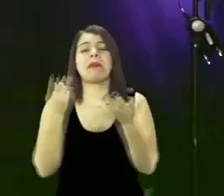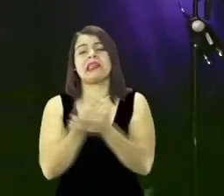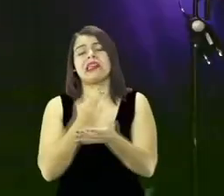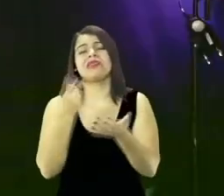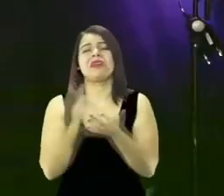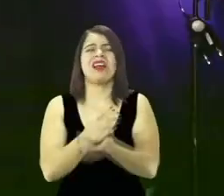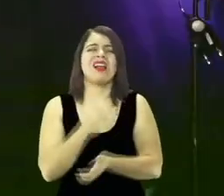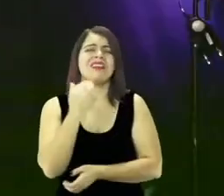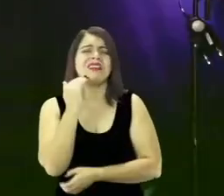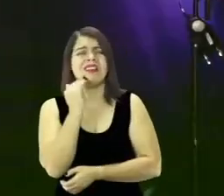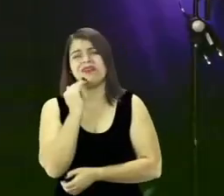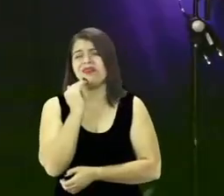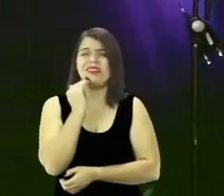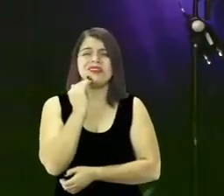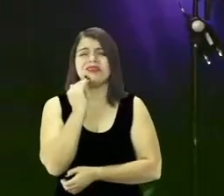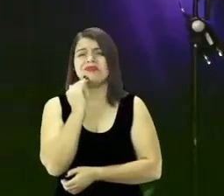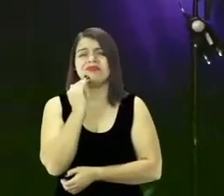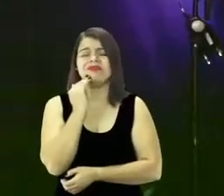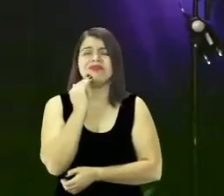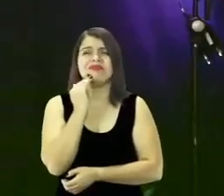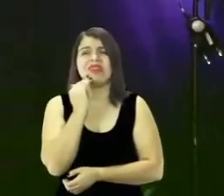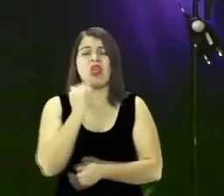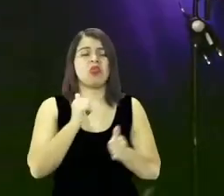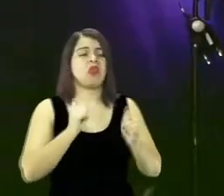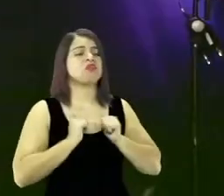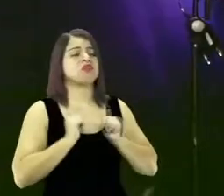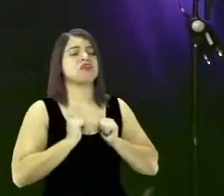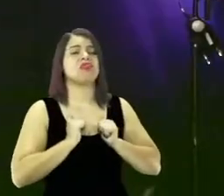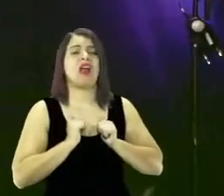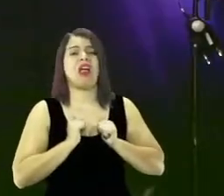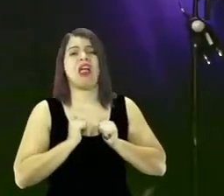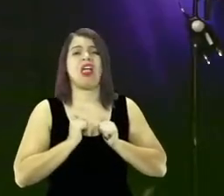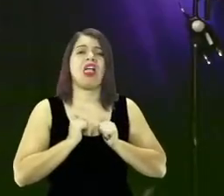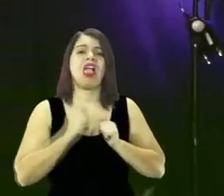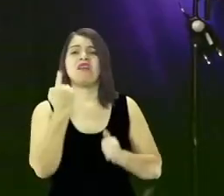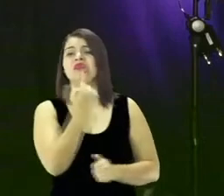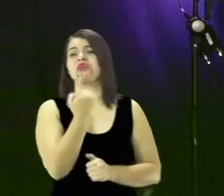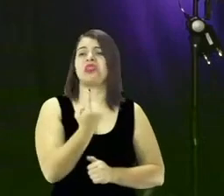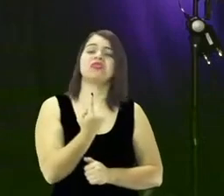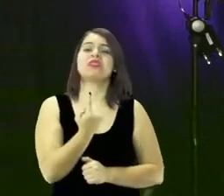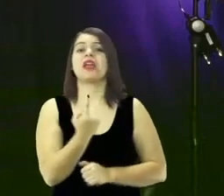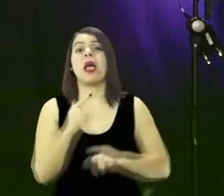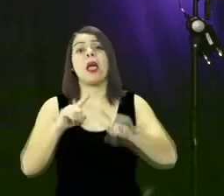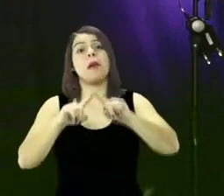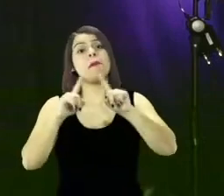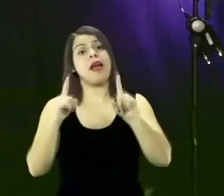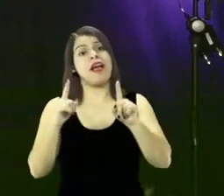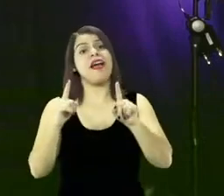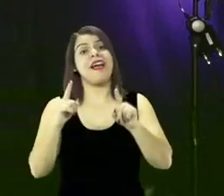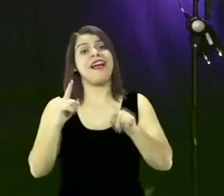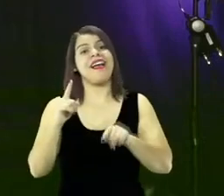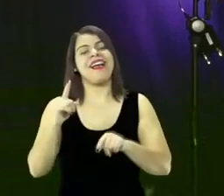por andar sozinha porque quando você está junto tem alguém para te puxar quando você estiver errando